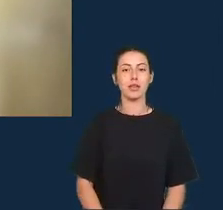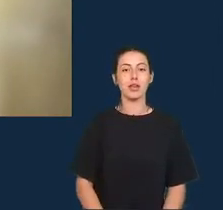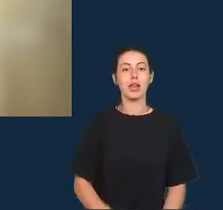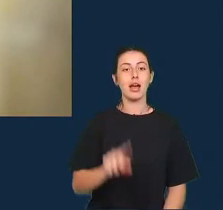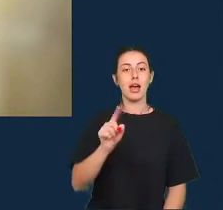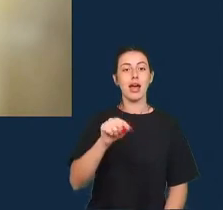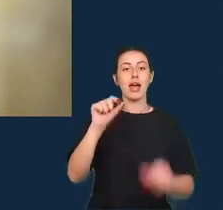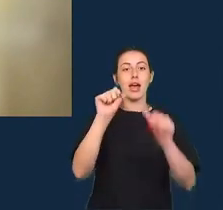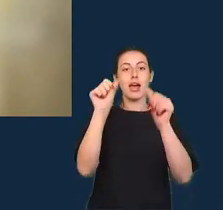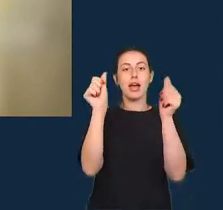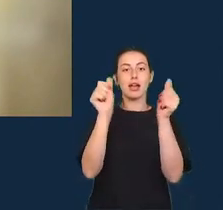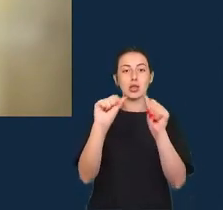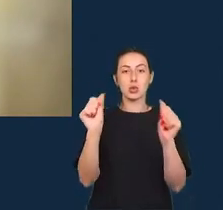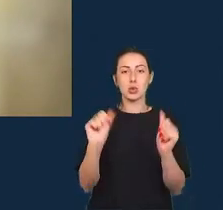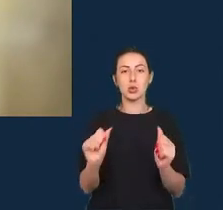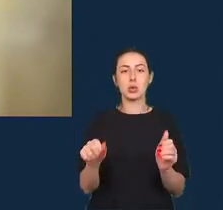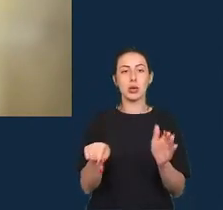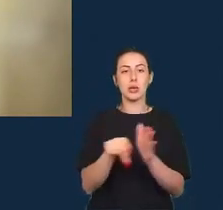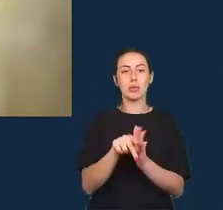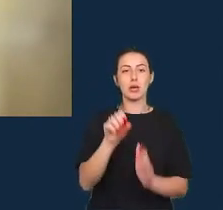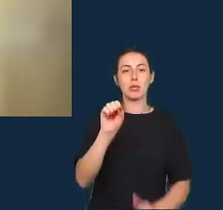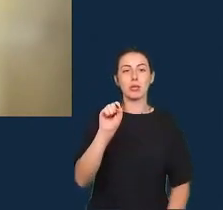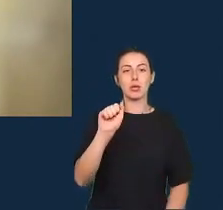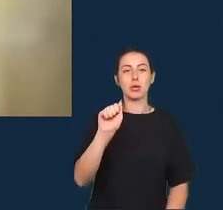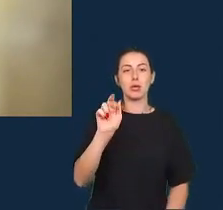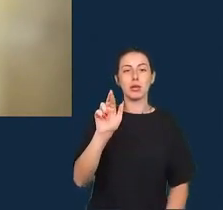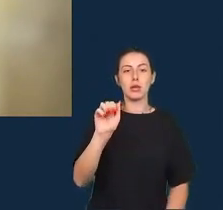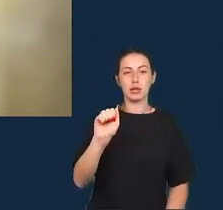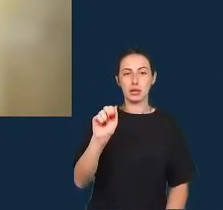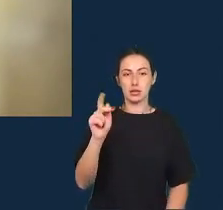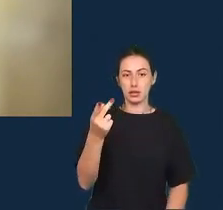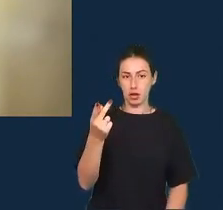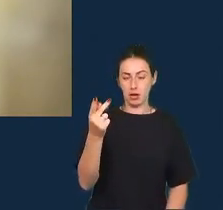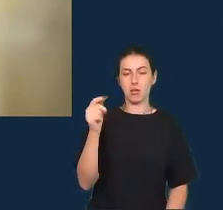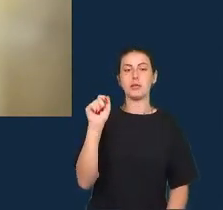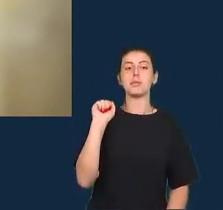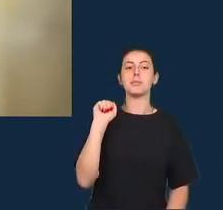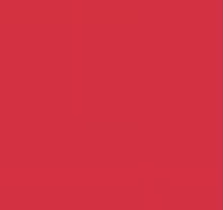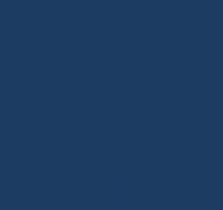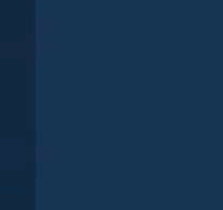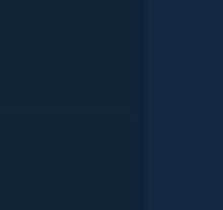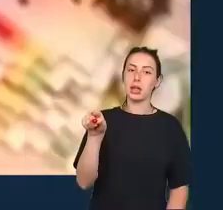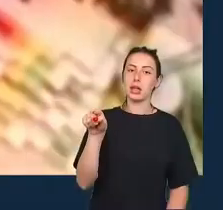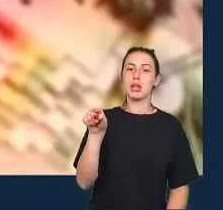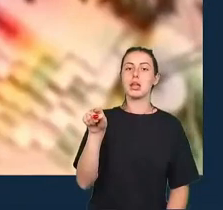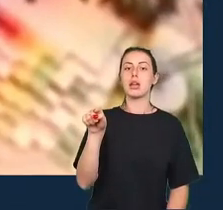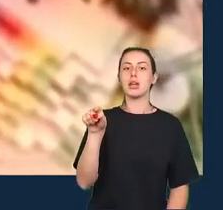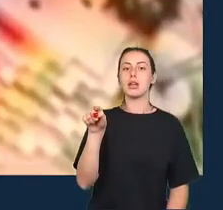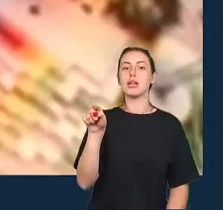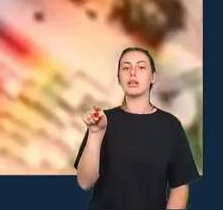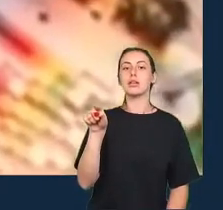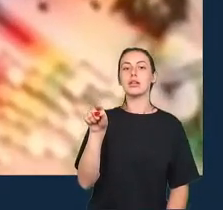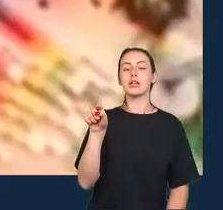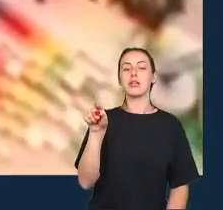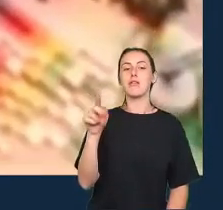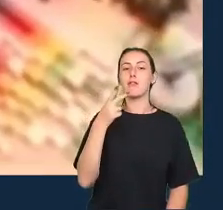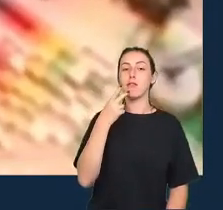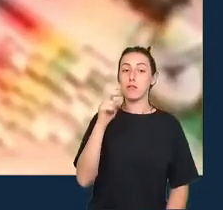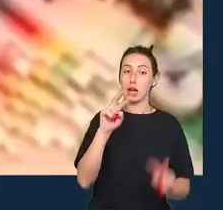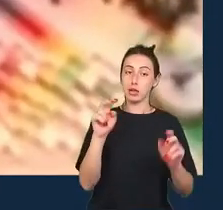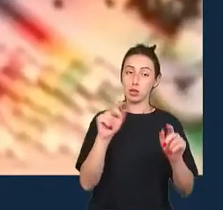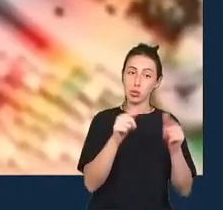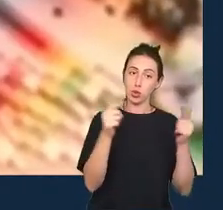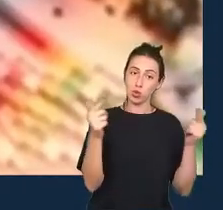de Sarah C que está ali à frente do livro que enfatiza justamente esse ponto do jornalismo de